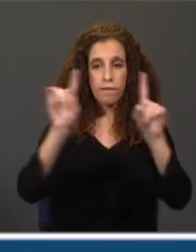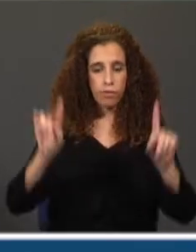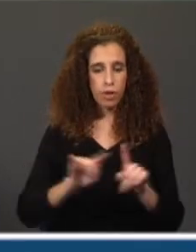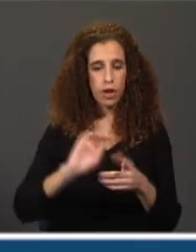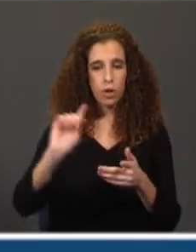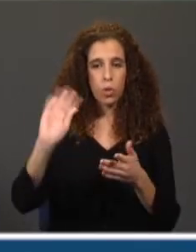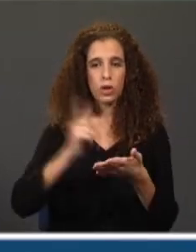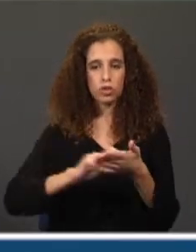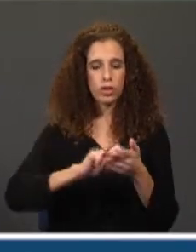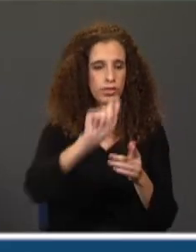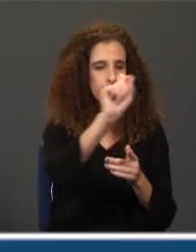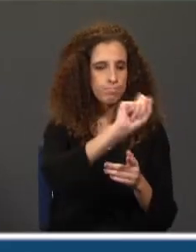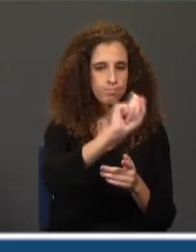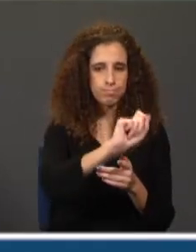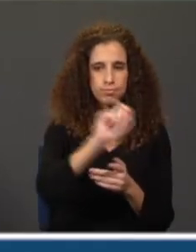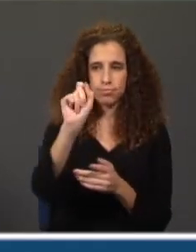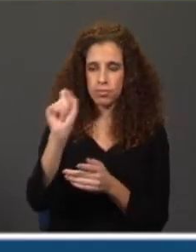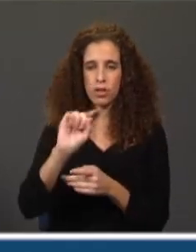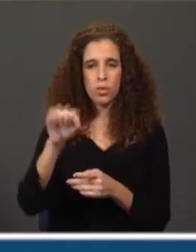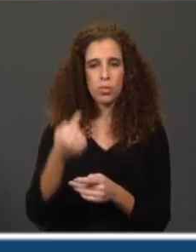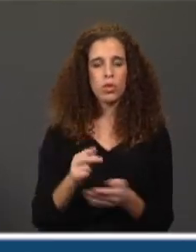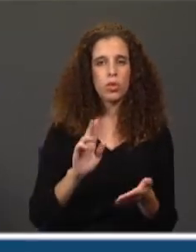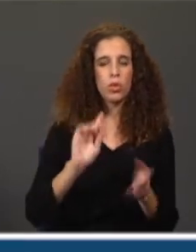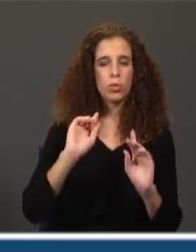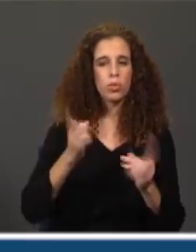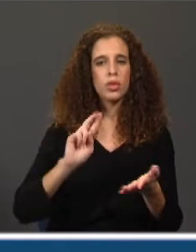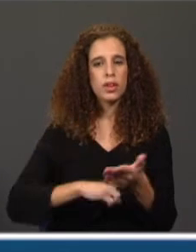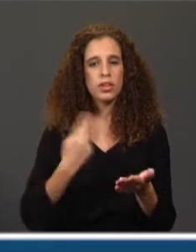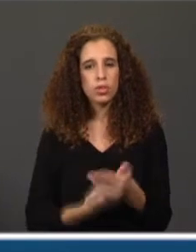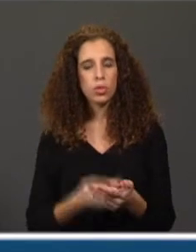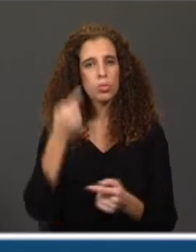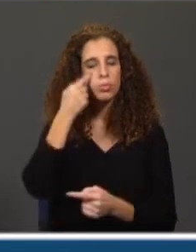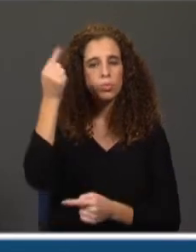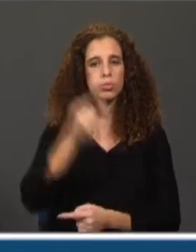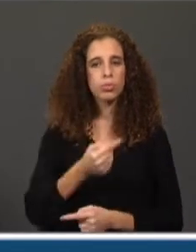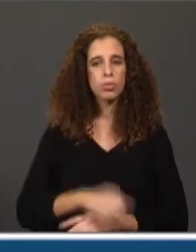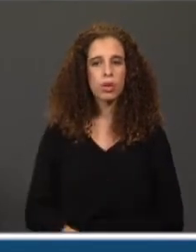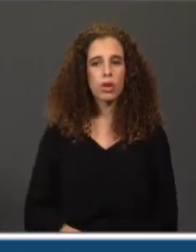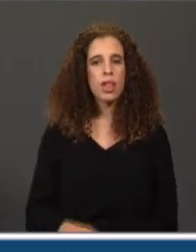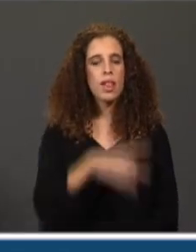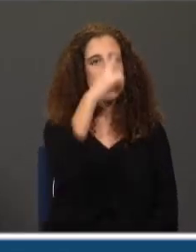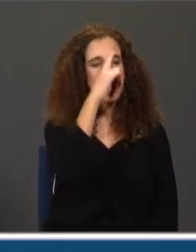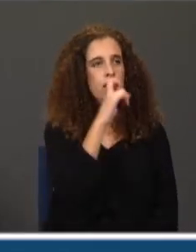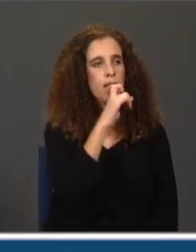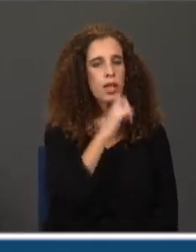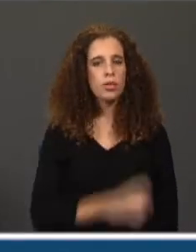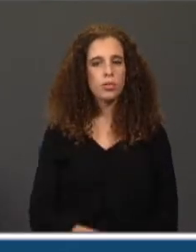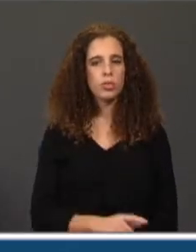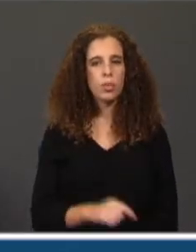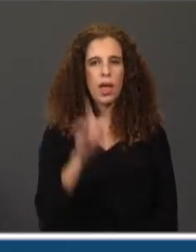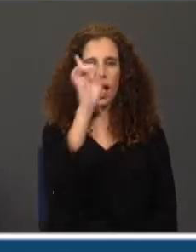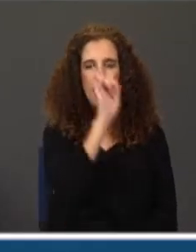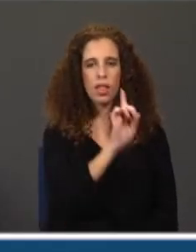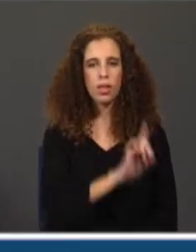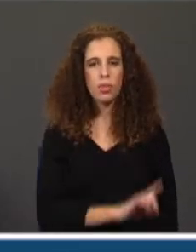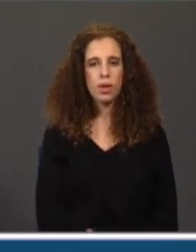E depois começou-me a surpreender, porque começaram a ser traduzidas, ser publicadas. Recordo-me de uma edição alemã com desenhos do